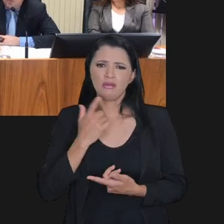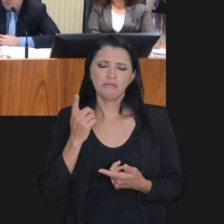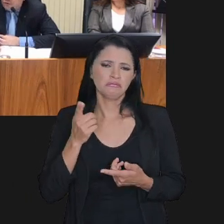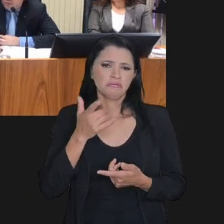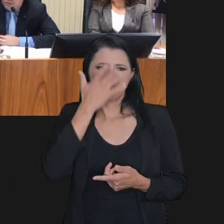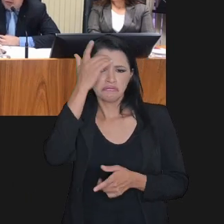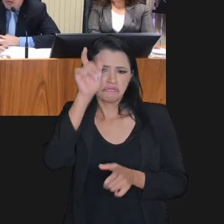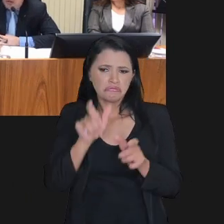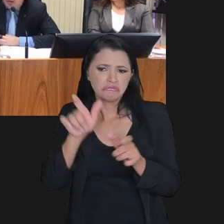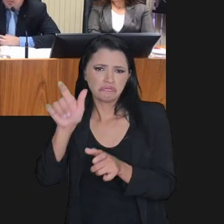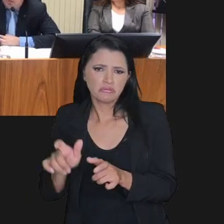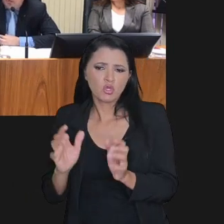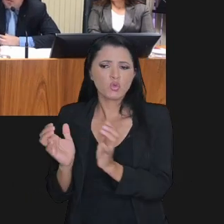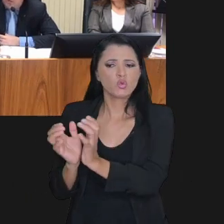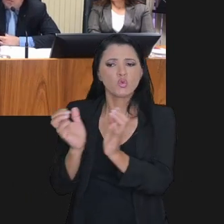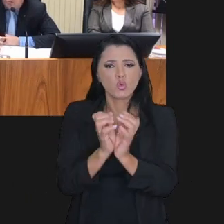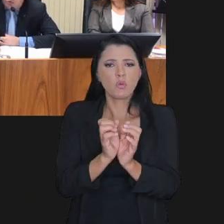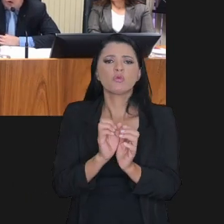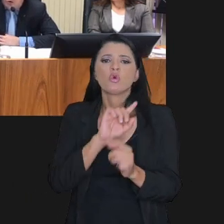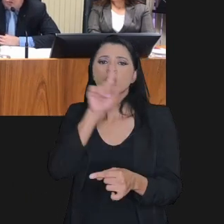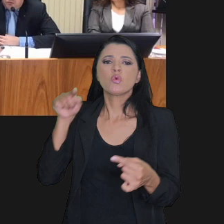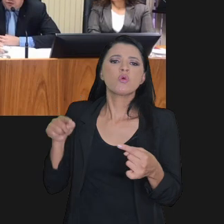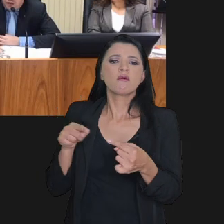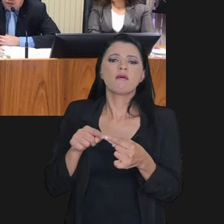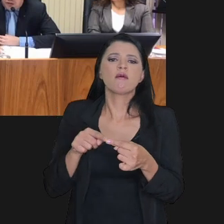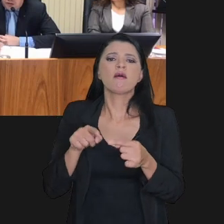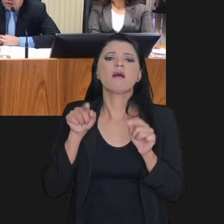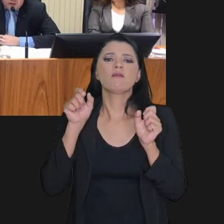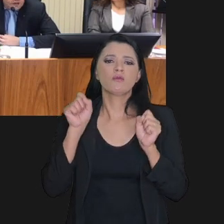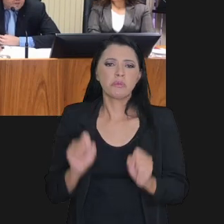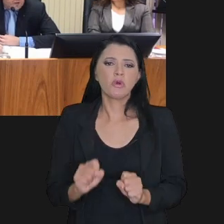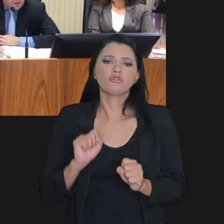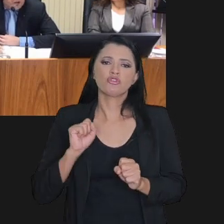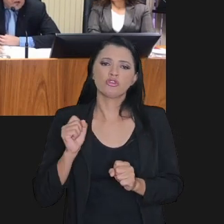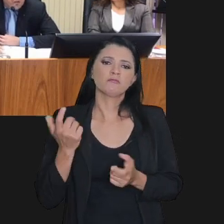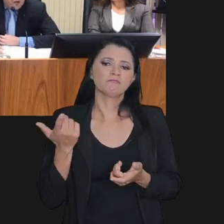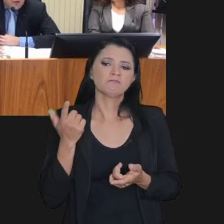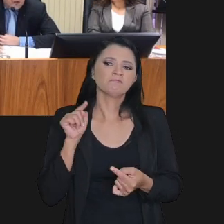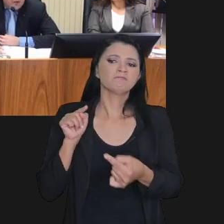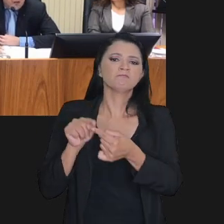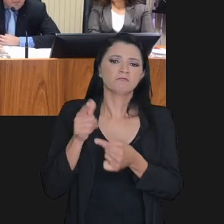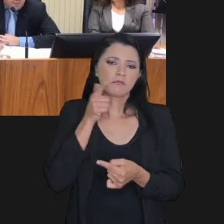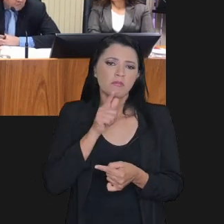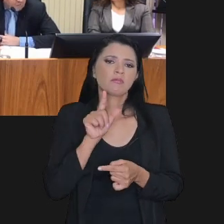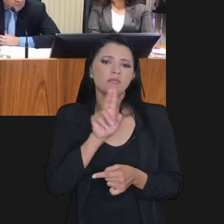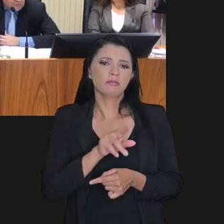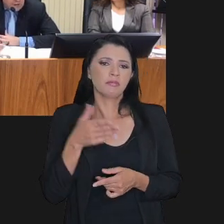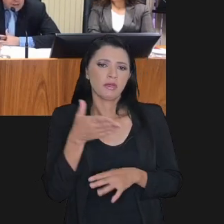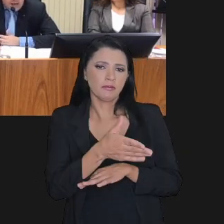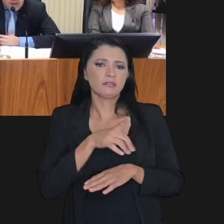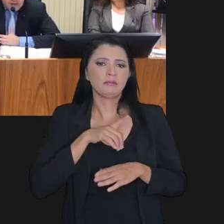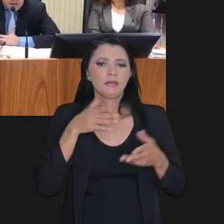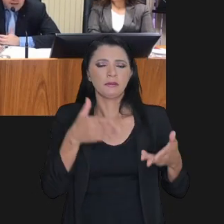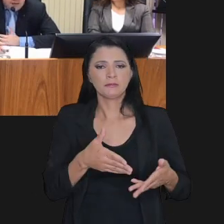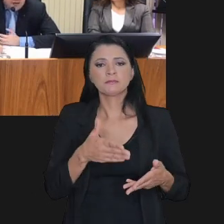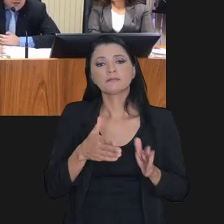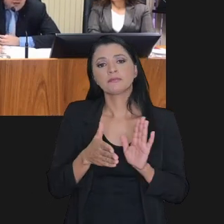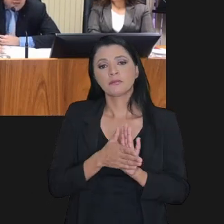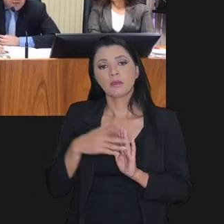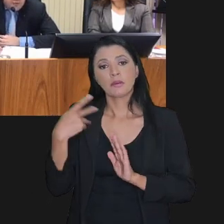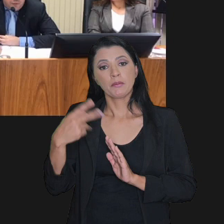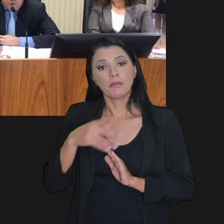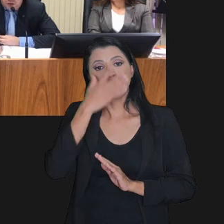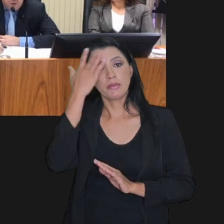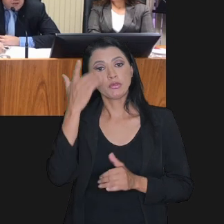público, um público-alvo interessante que a gente pode avançar. Na questão da